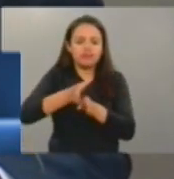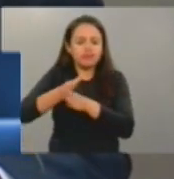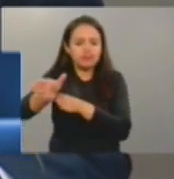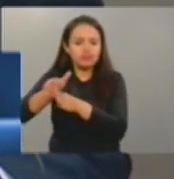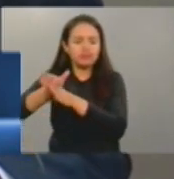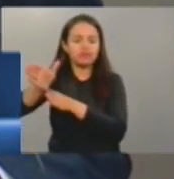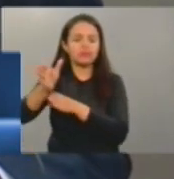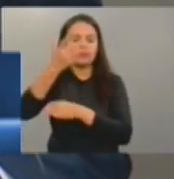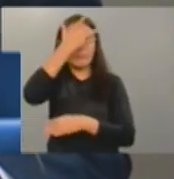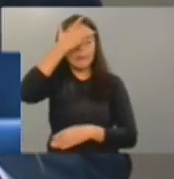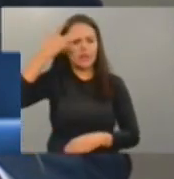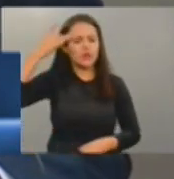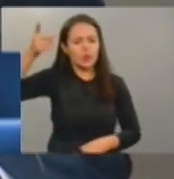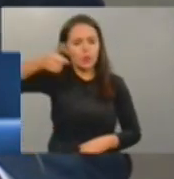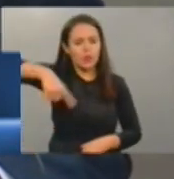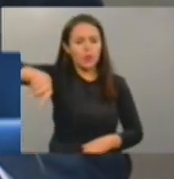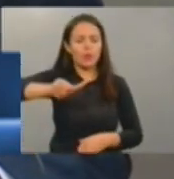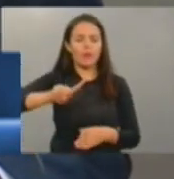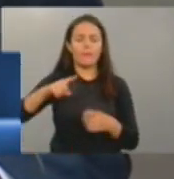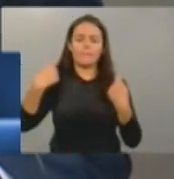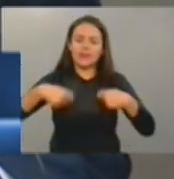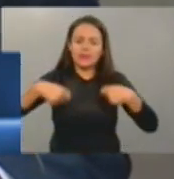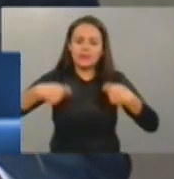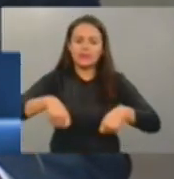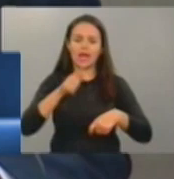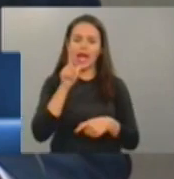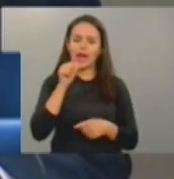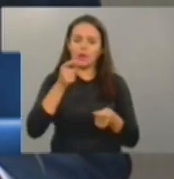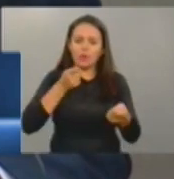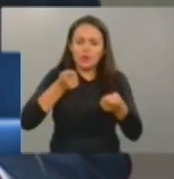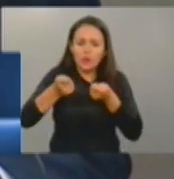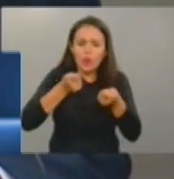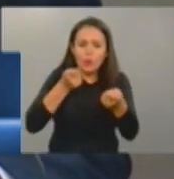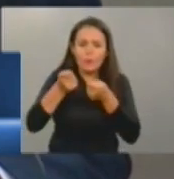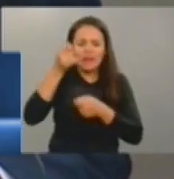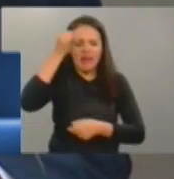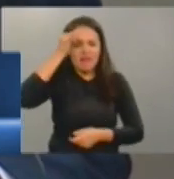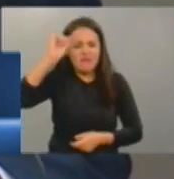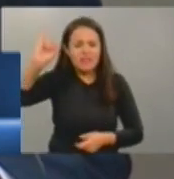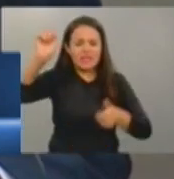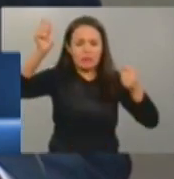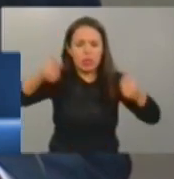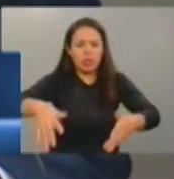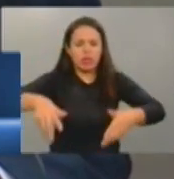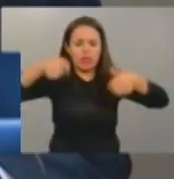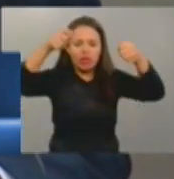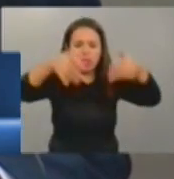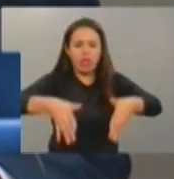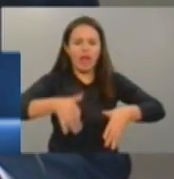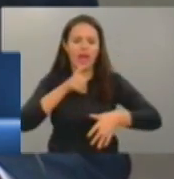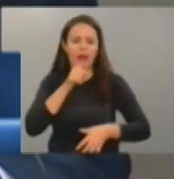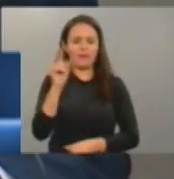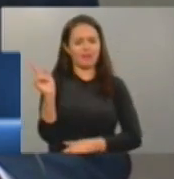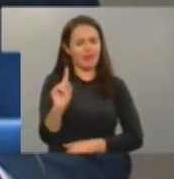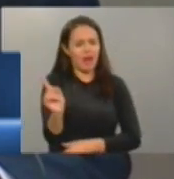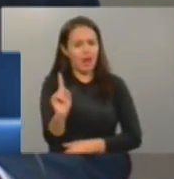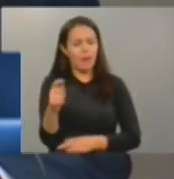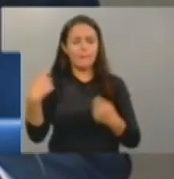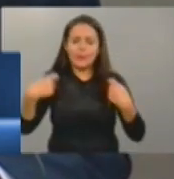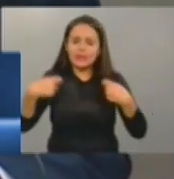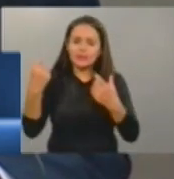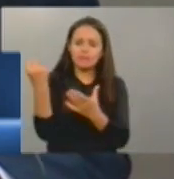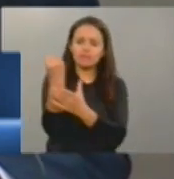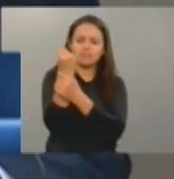na sociedade, para com as pessoas, ao bom uso da água, no sentido de que nós possamos aí estar utilizando